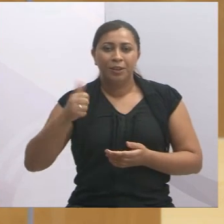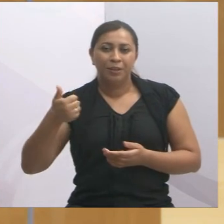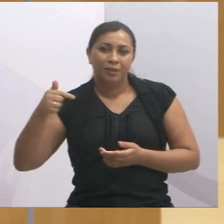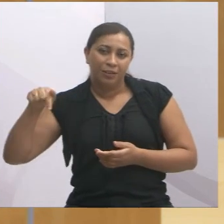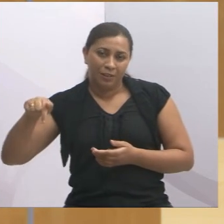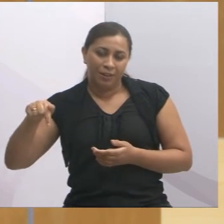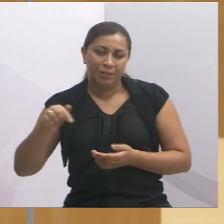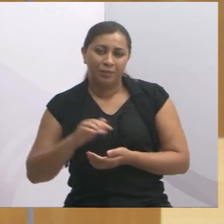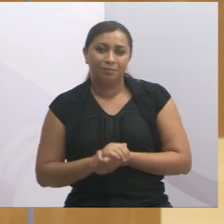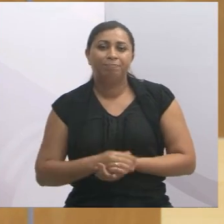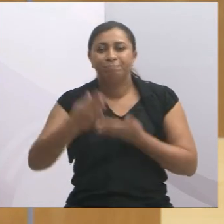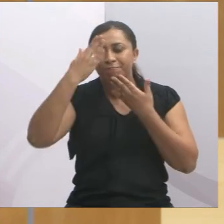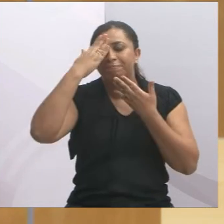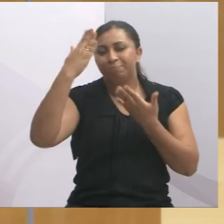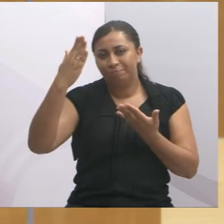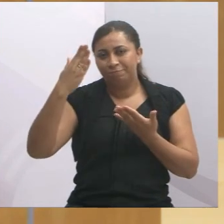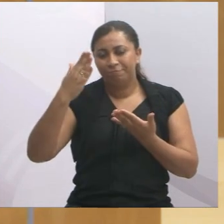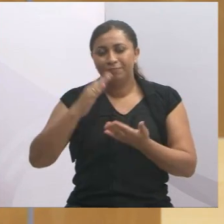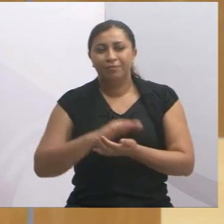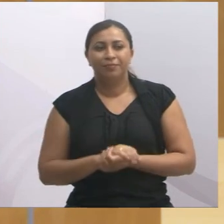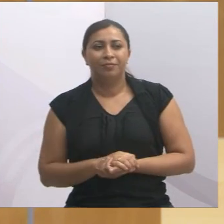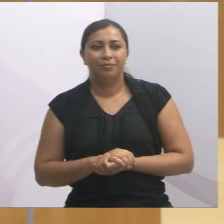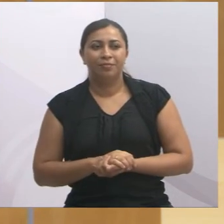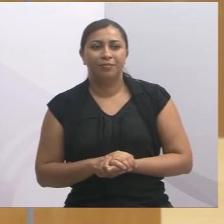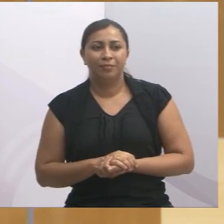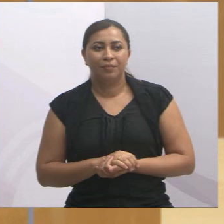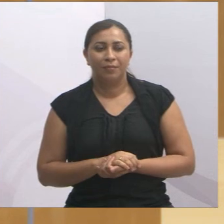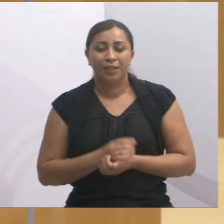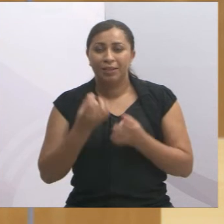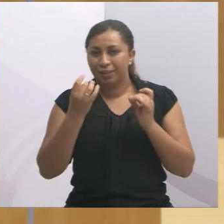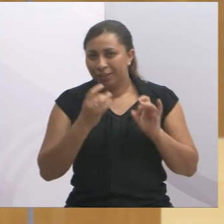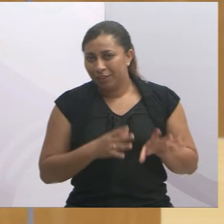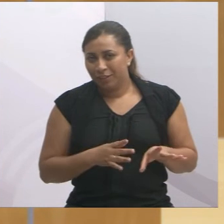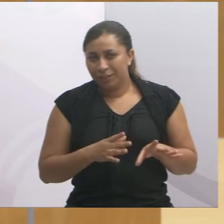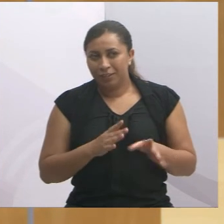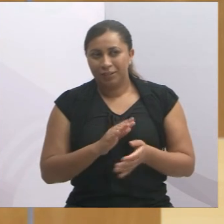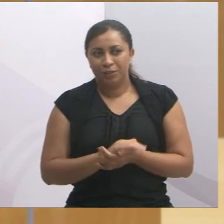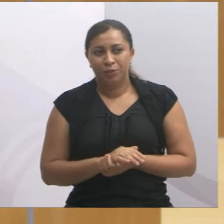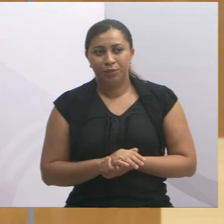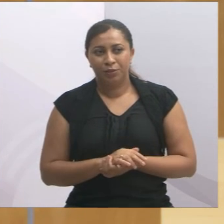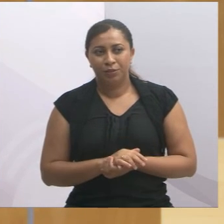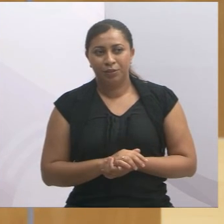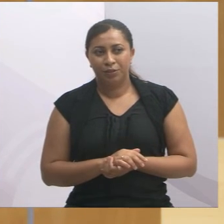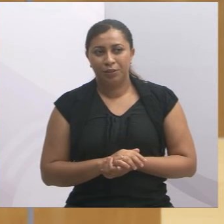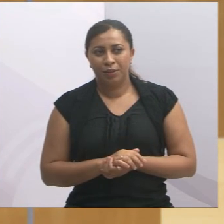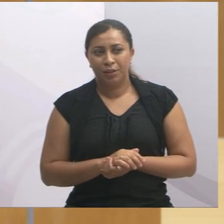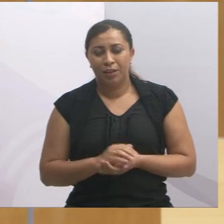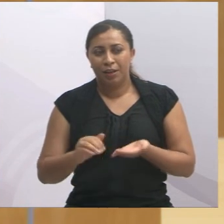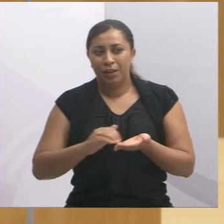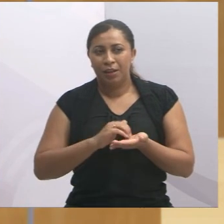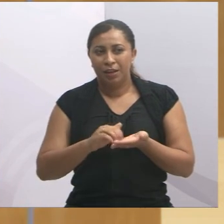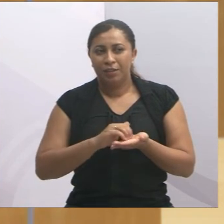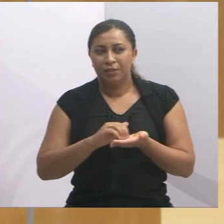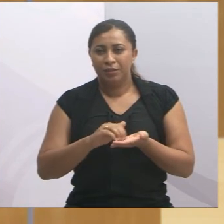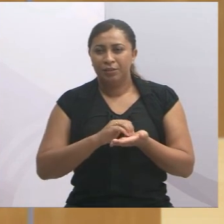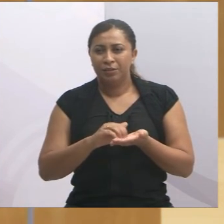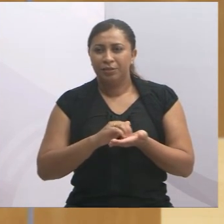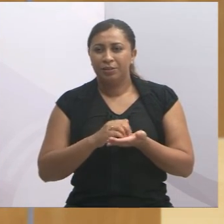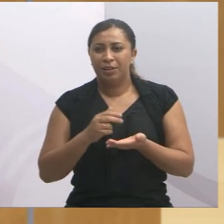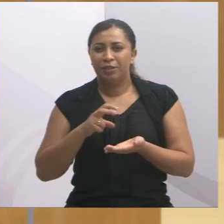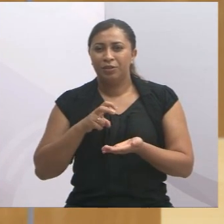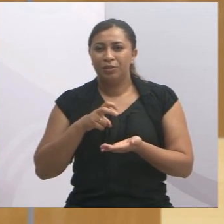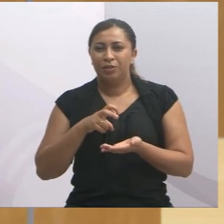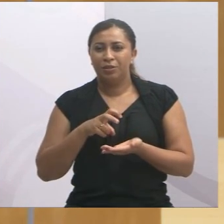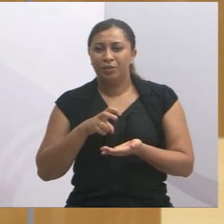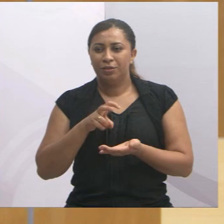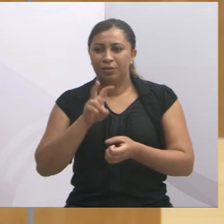então, quero aqui deixar minha gratidão a Patrícia, que deixou de ser vereadora, foi ser secretário de assistência social lá, e